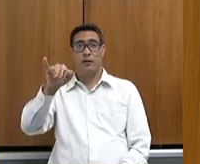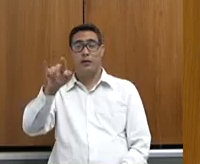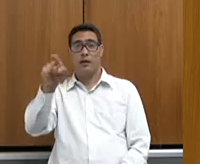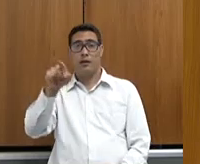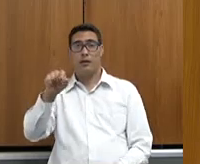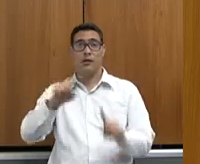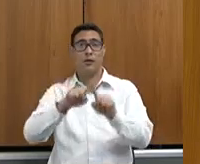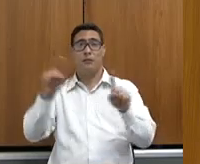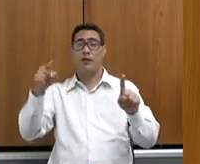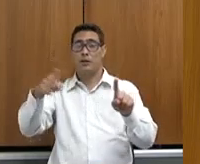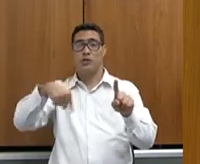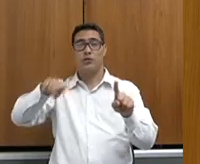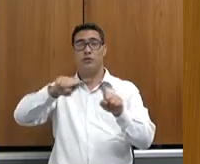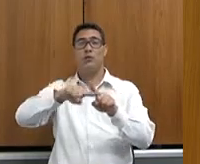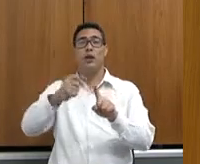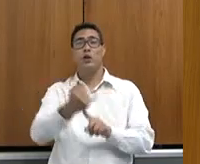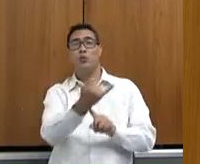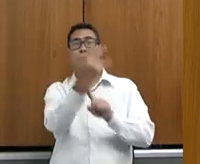quórum para aprová-lo.